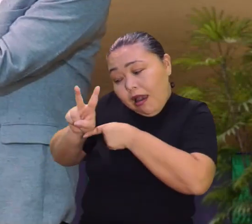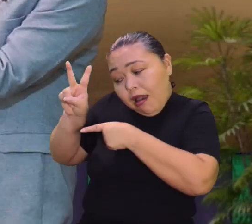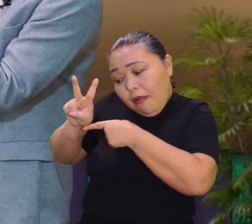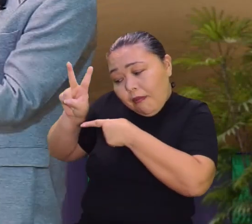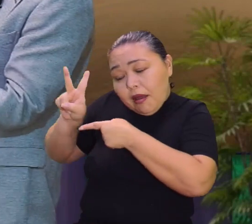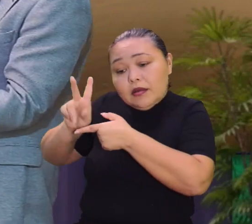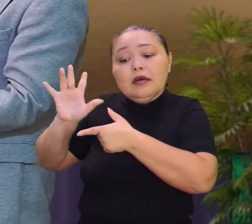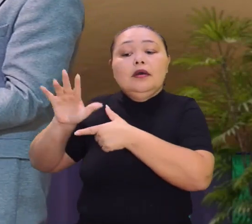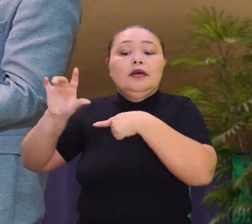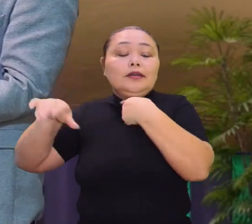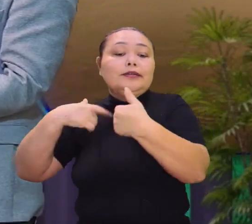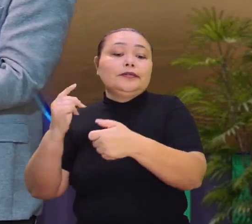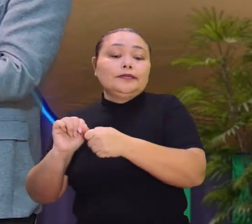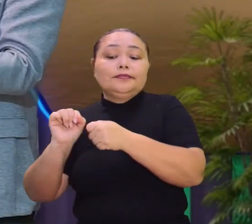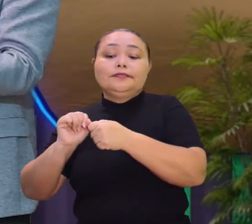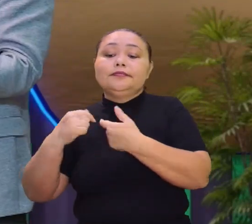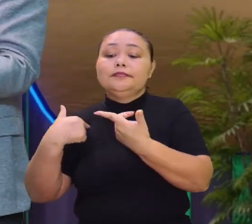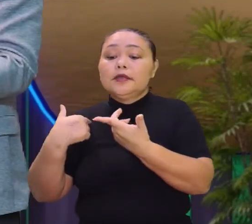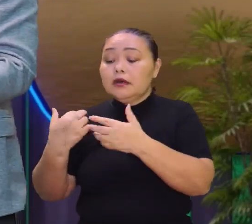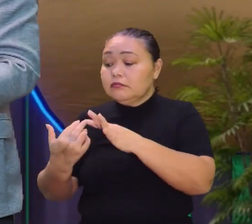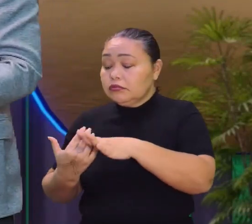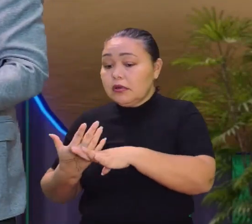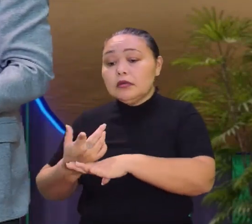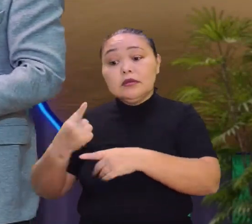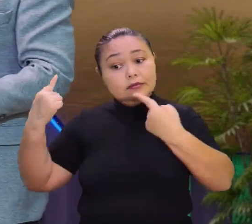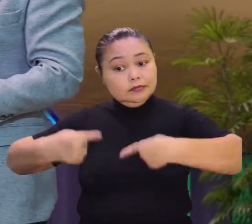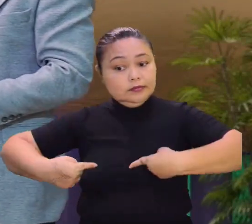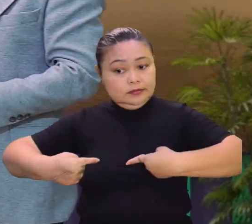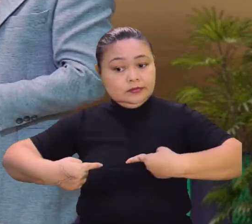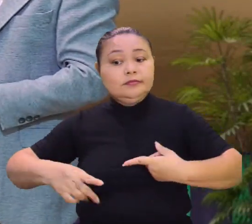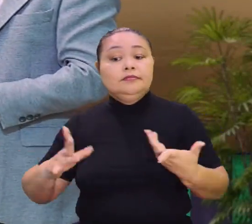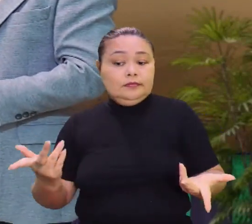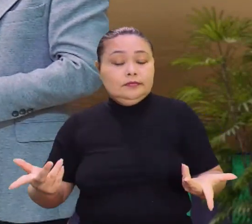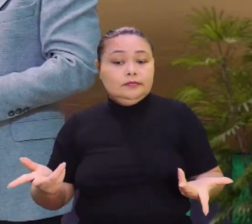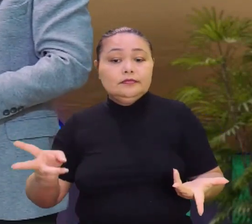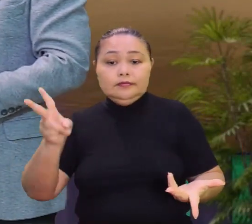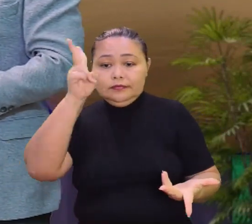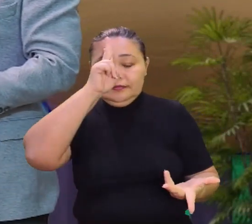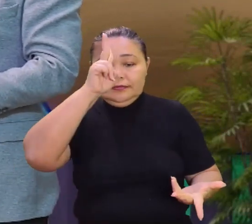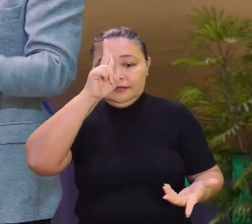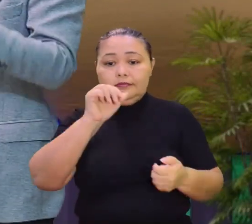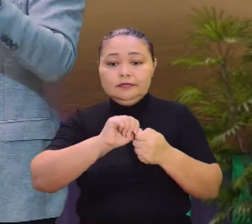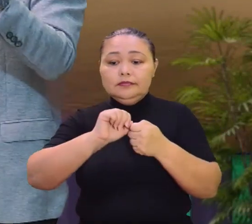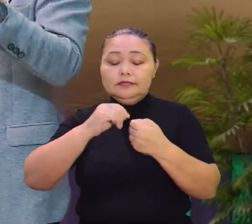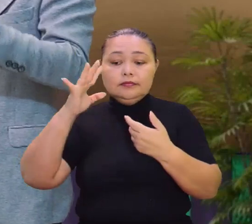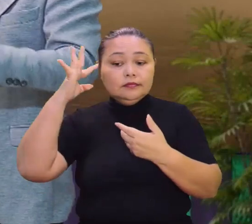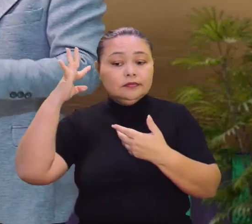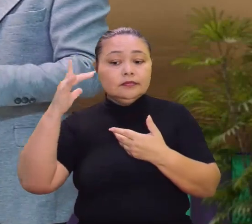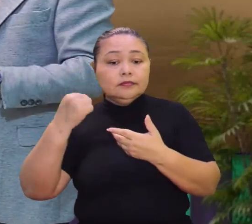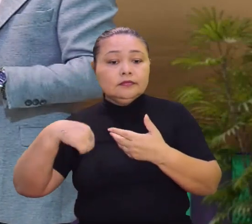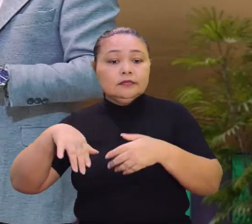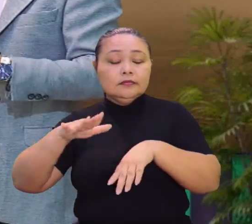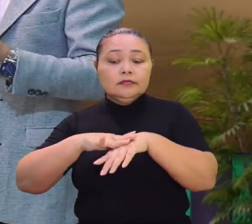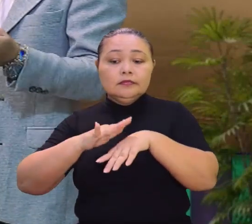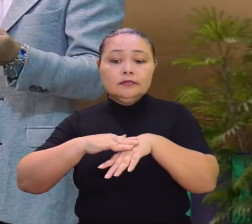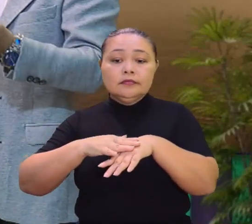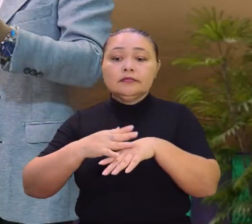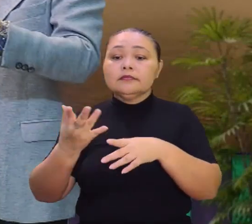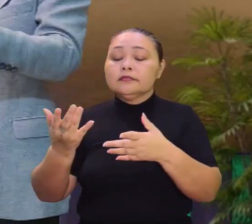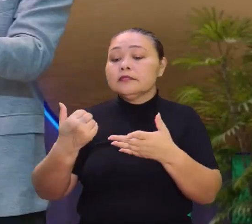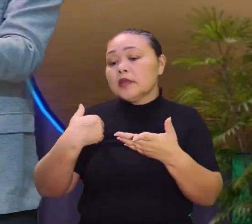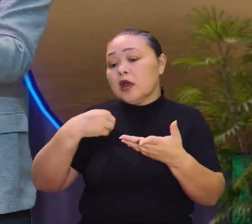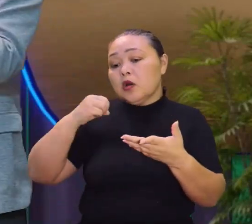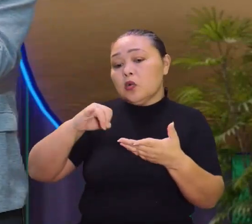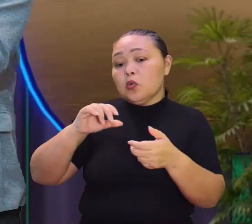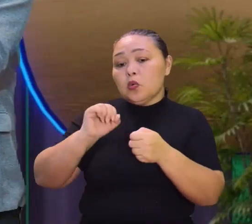produtividade reduz. Reduz. É muito desafiador isso. Com certeza. Lembra da teoria de Maltz, que falamos para aluno, né? Muito Teoria de Maltz,